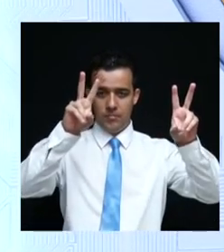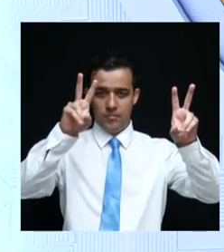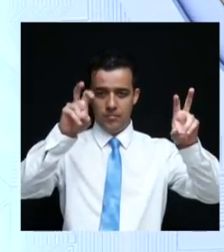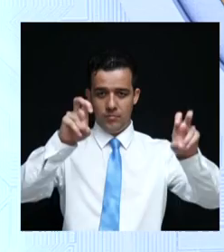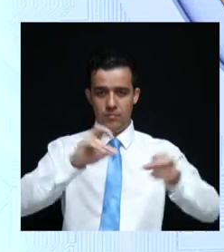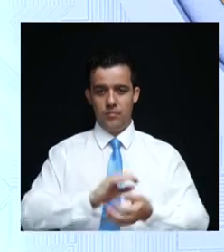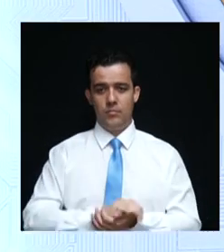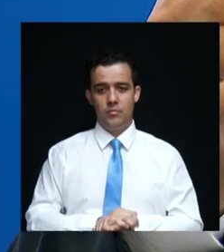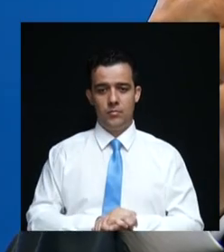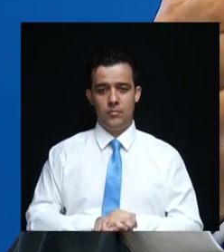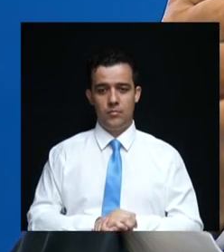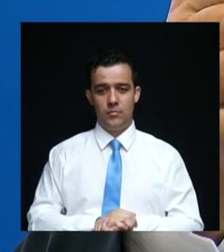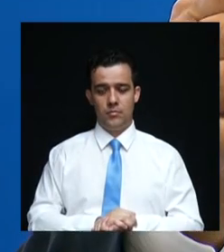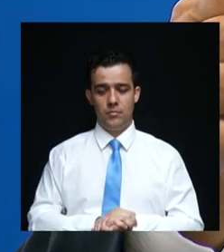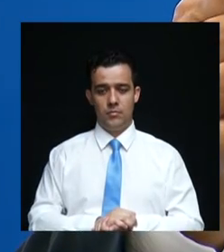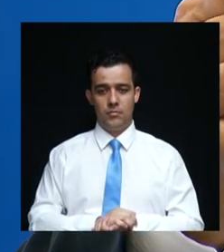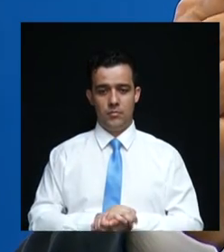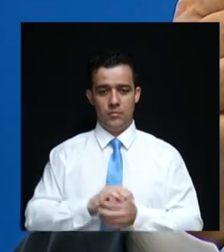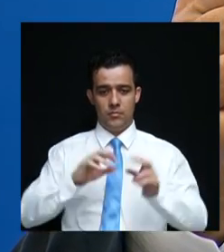sobre